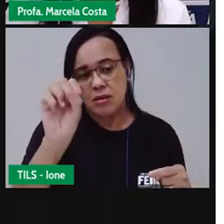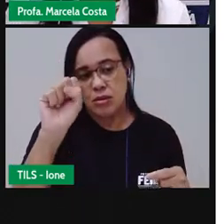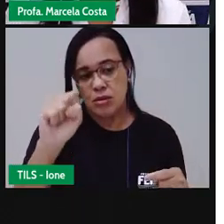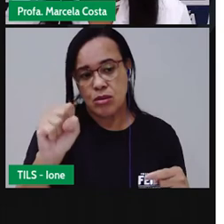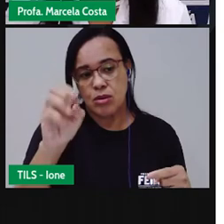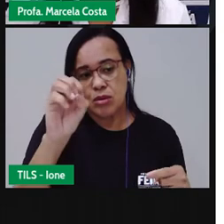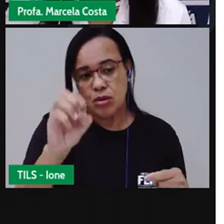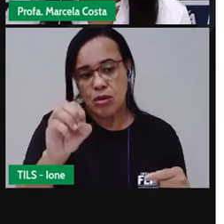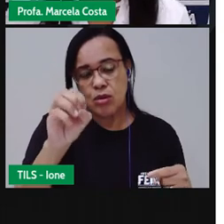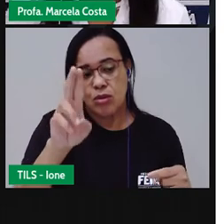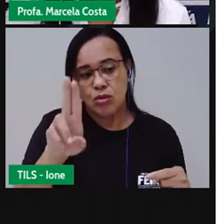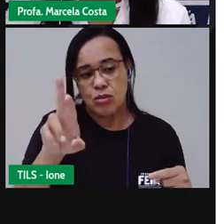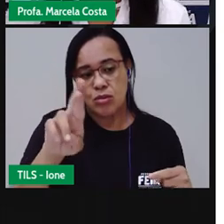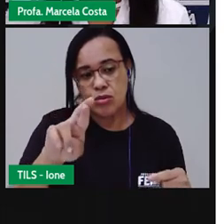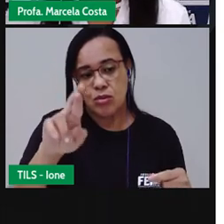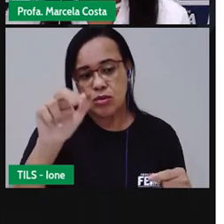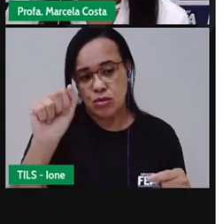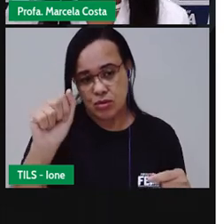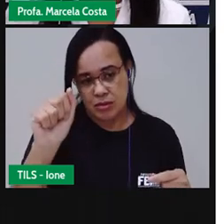Tesoura.